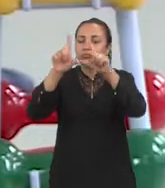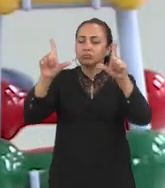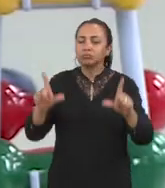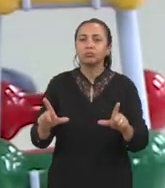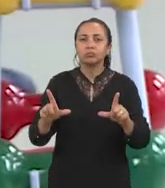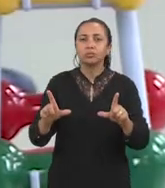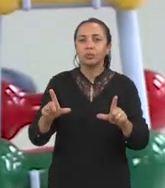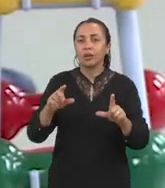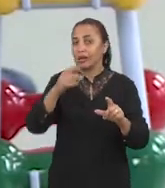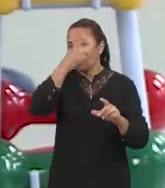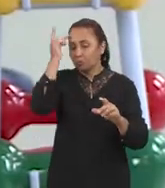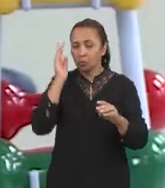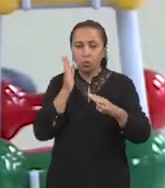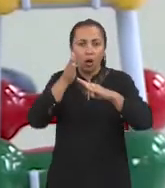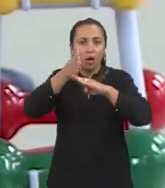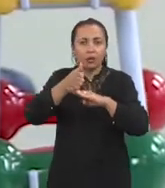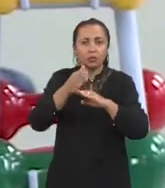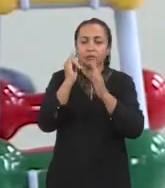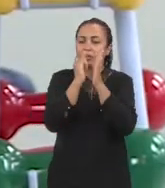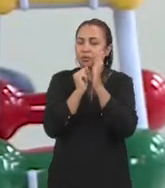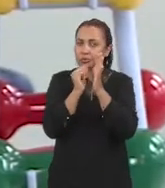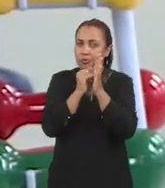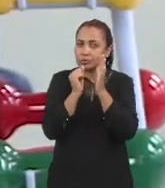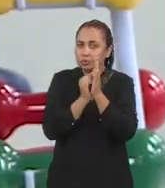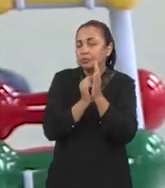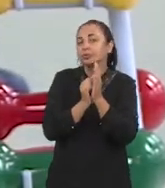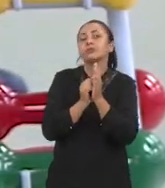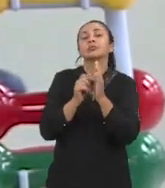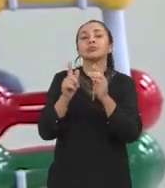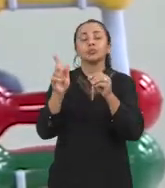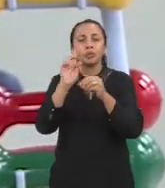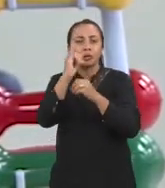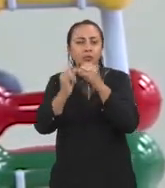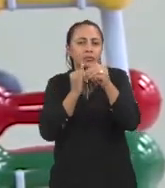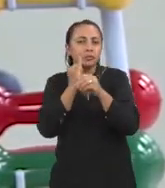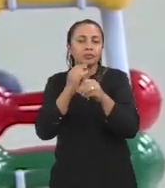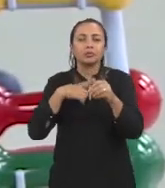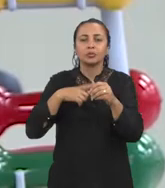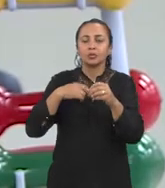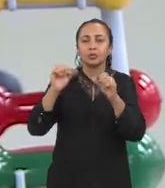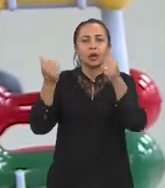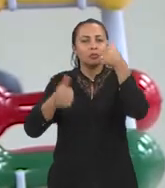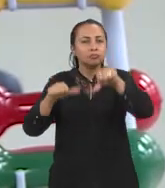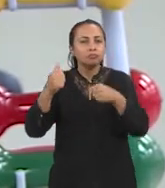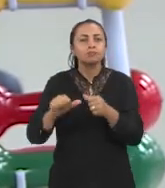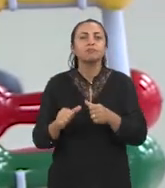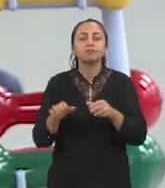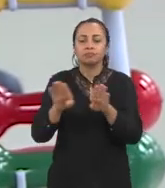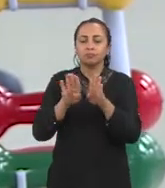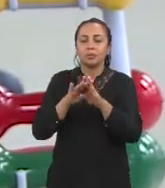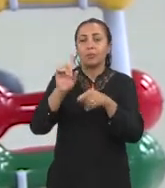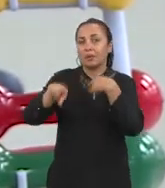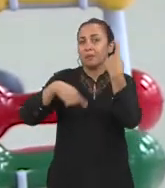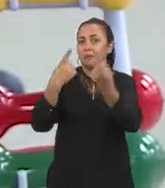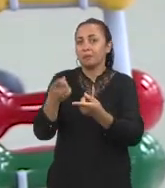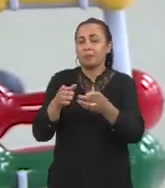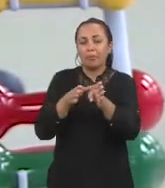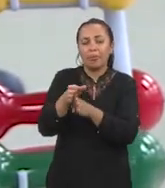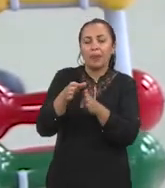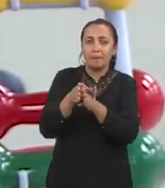paciente entra, ele é cadastrado, ele entra na plataforma e lá ele tem essa avaliação e posterior